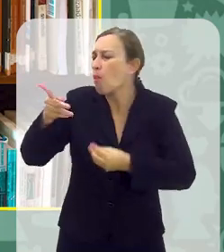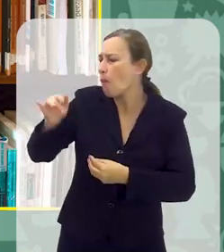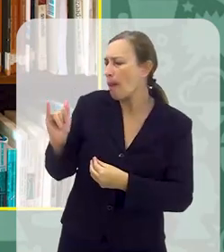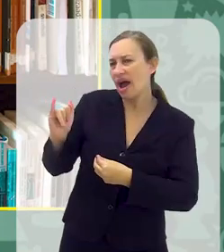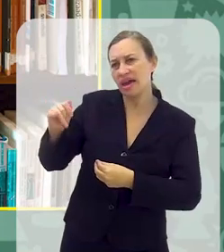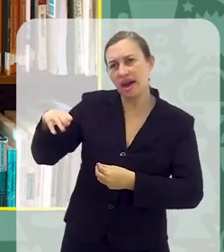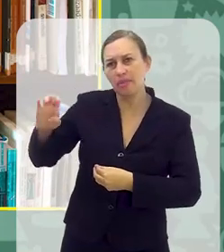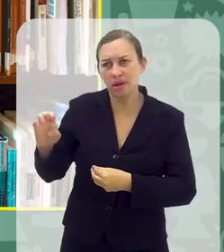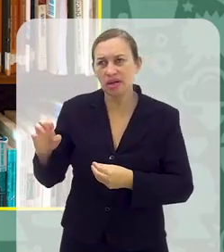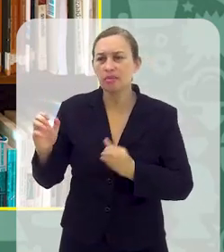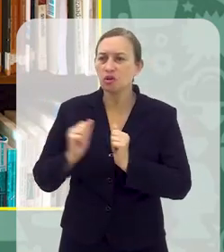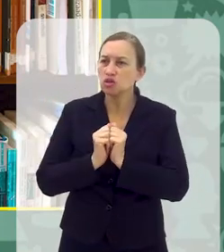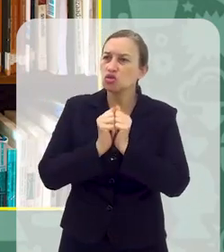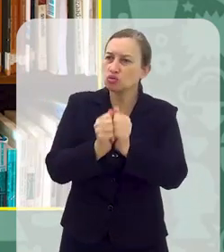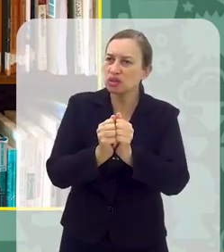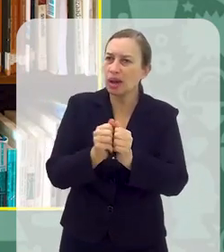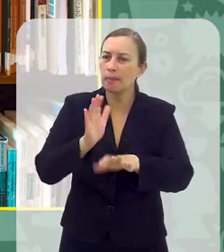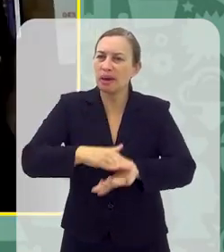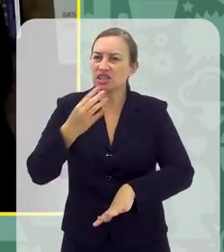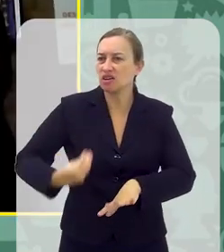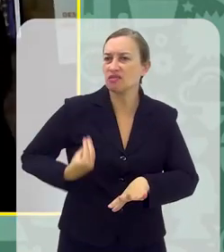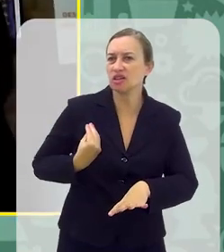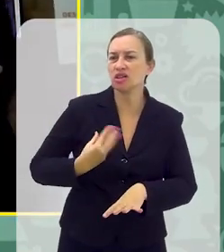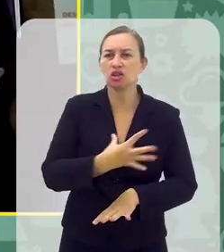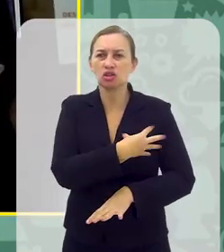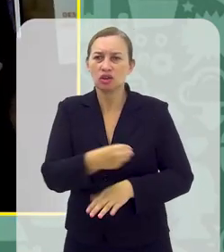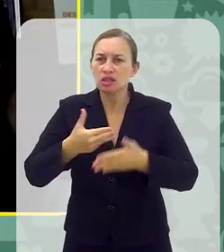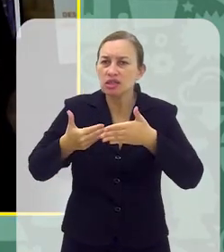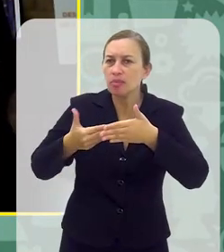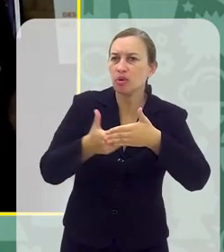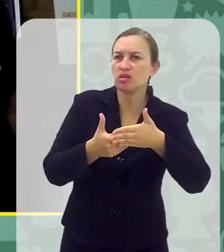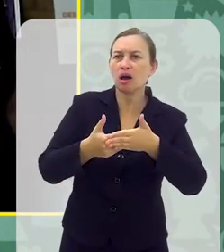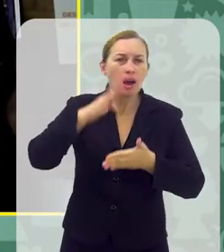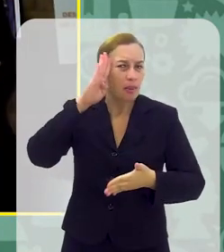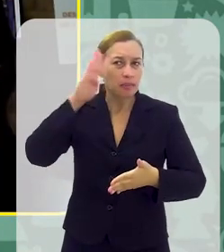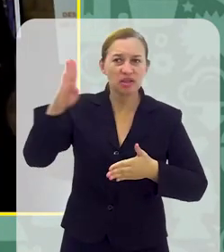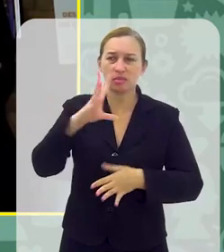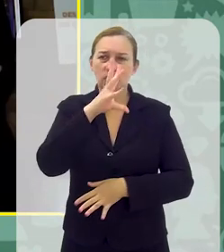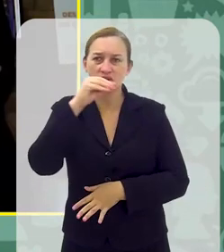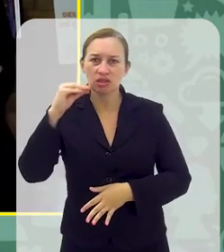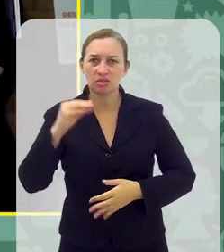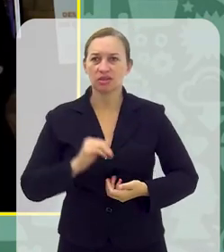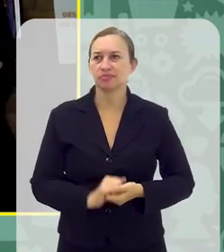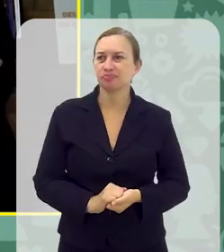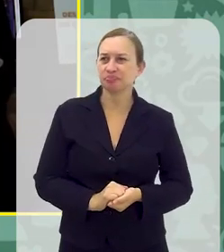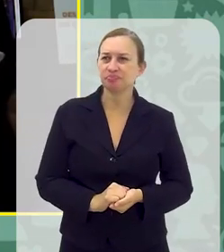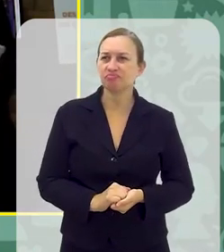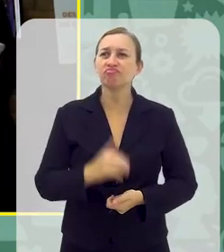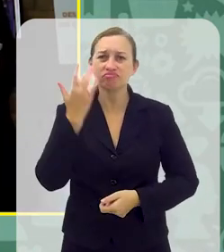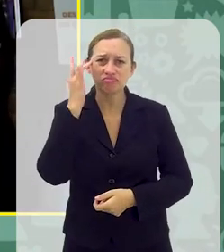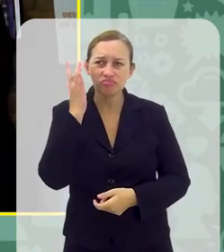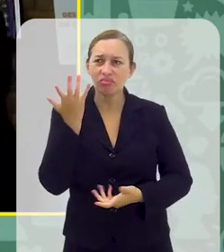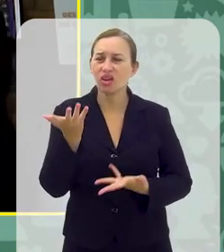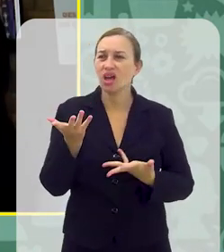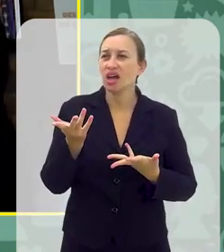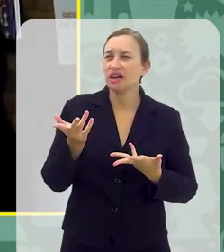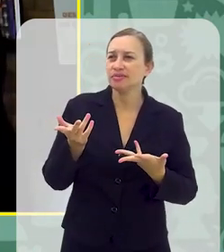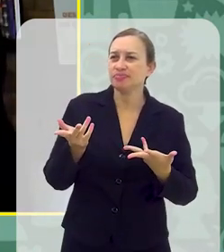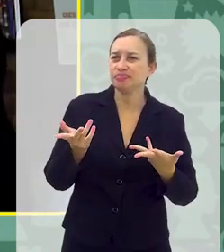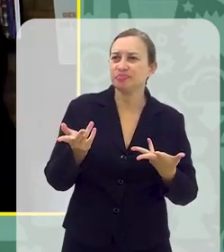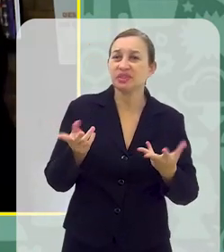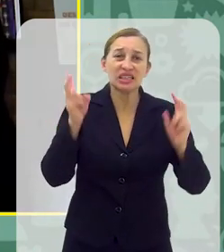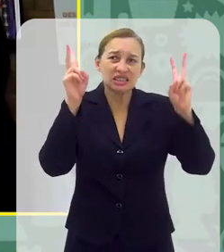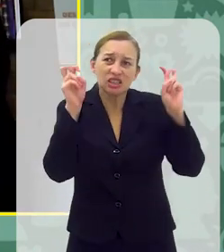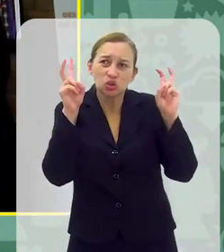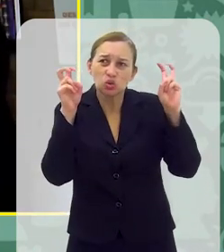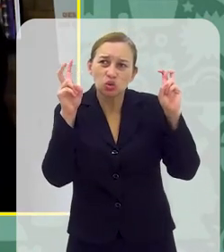que os pais podem se envolver mais aí na vida dos filhos E se aproximar deles, principalmente dos adolescentes Acho que a gente coloca